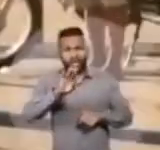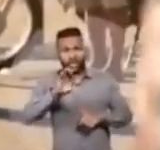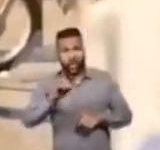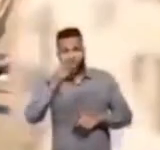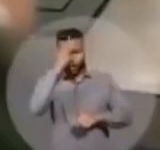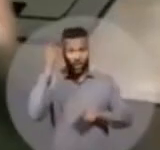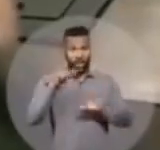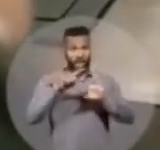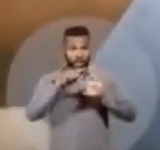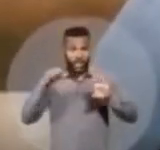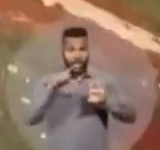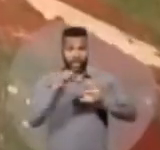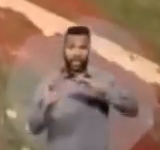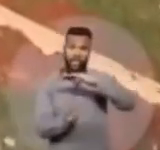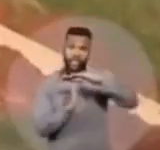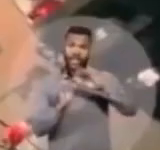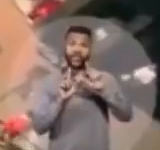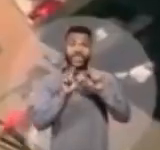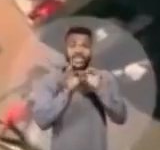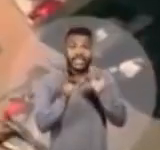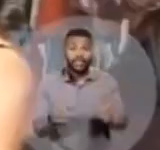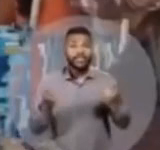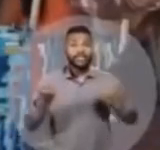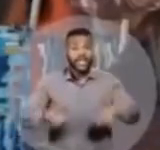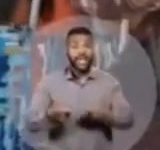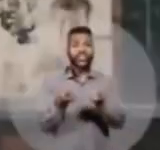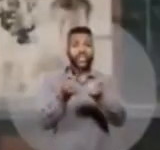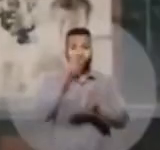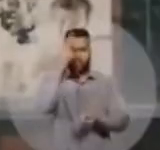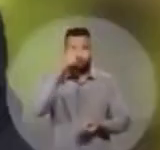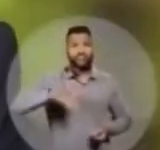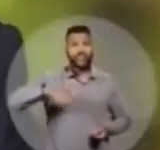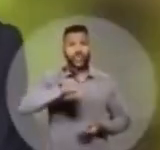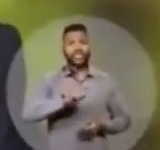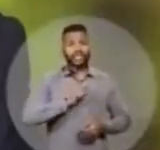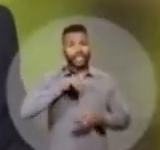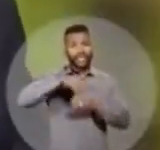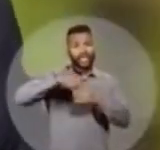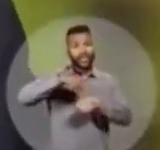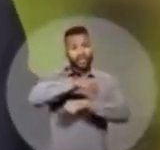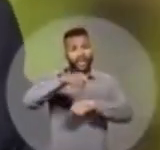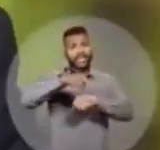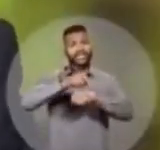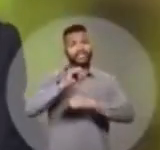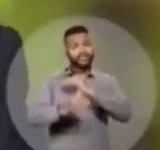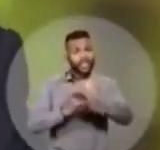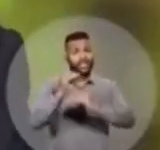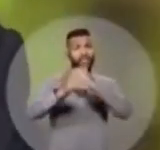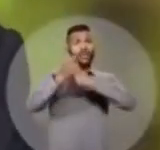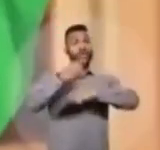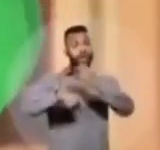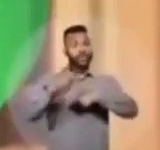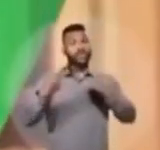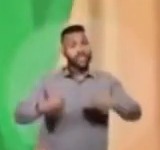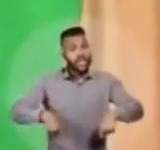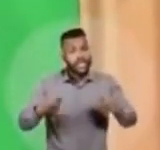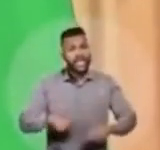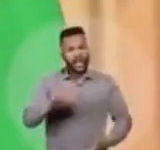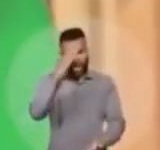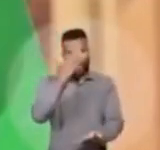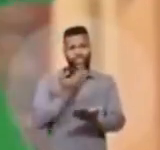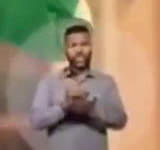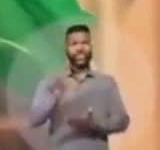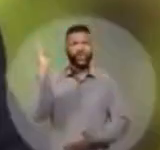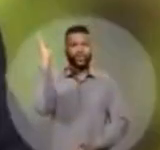microempreendedor, o pequeno empresário. É preciso circular o dinheiro na mão das pessoas nesse país. Senão não tem crescimento econômico. Eu